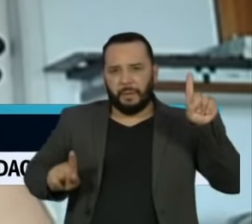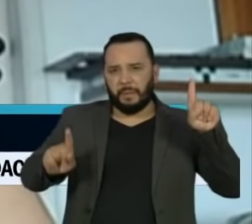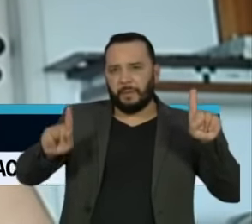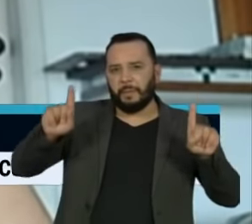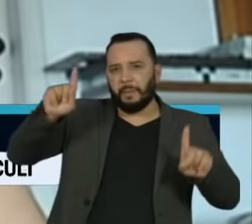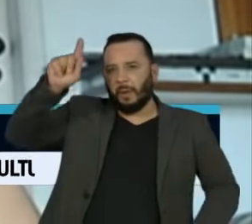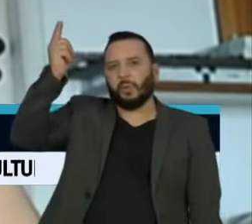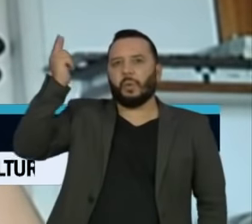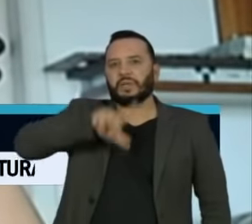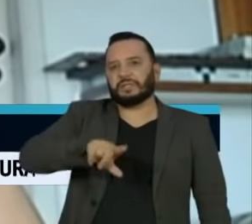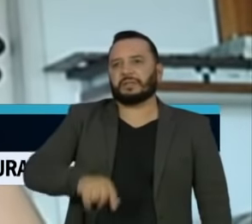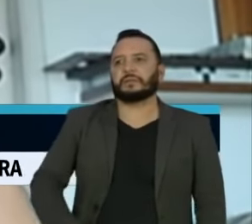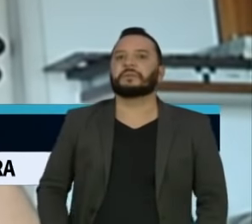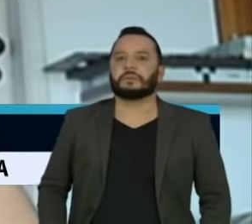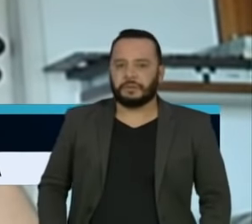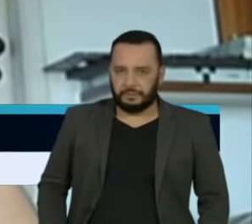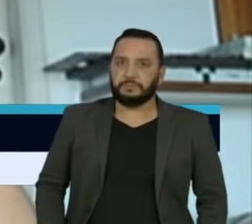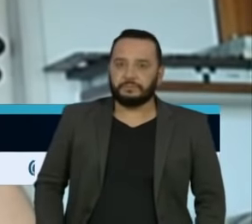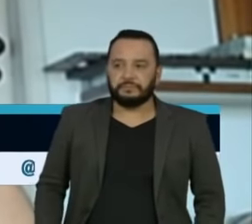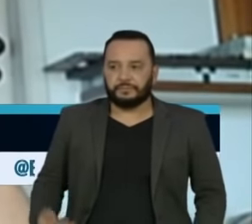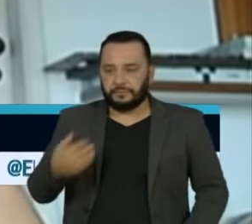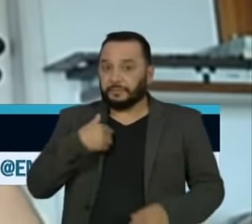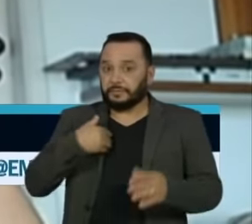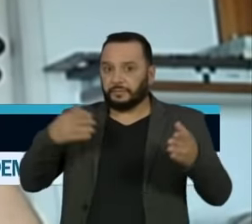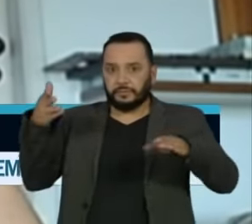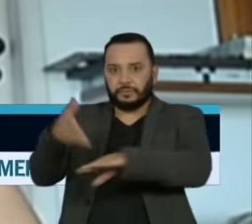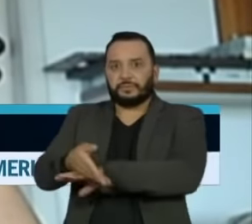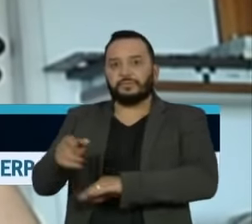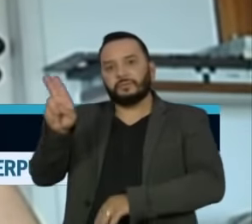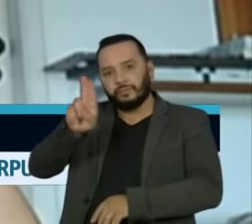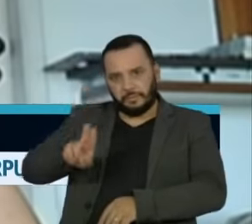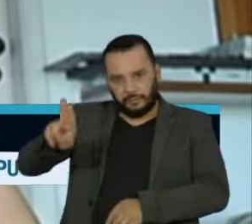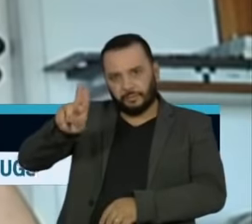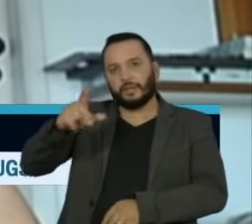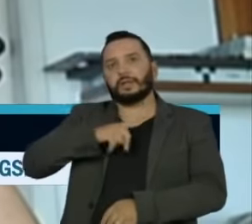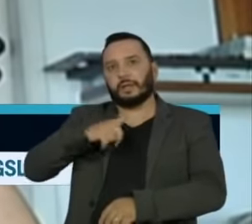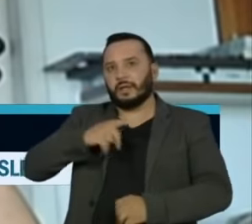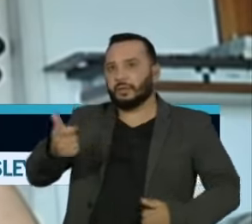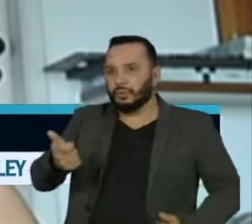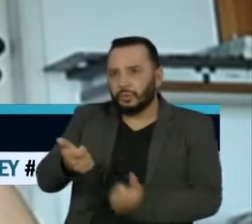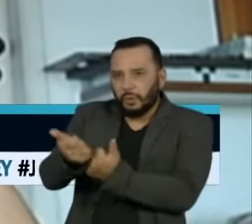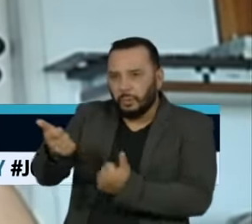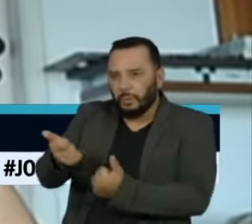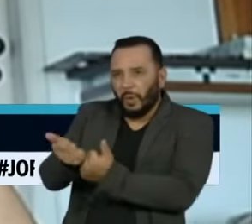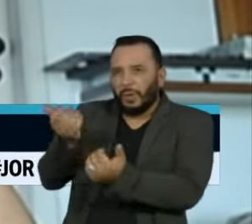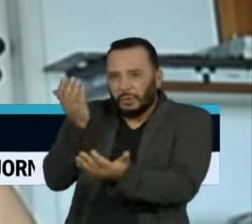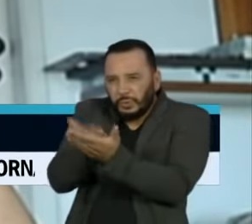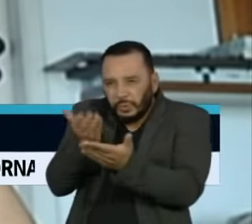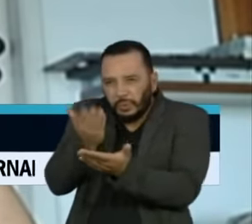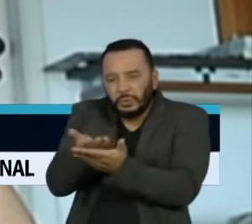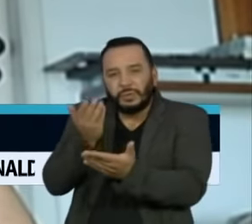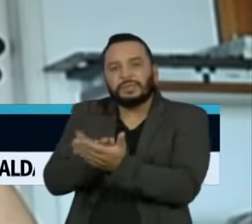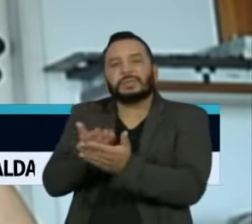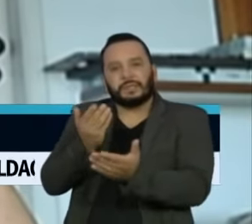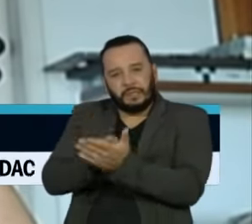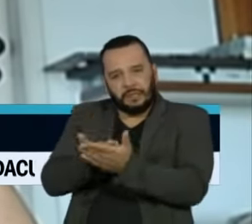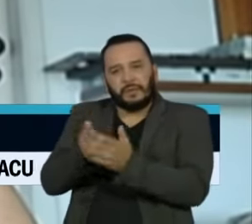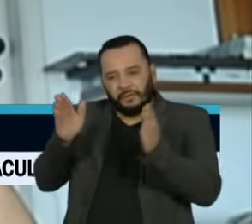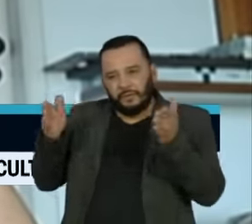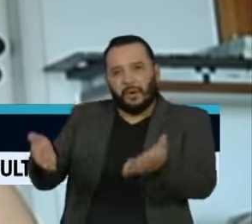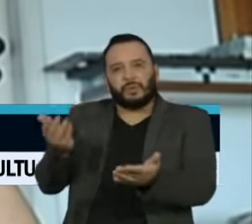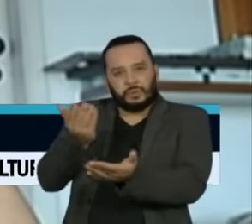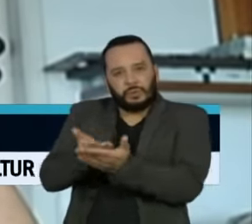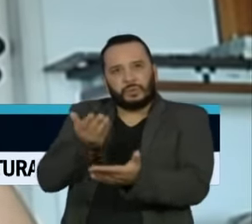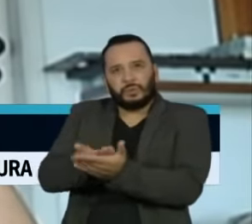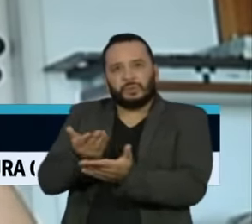Entrando na universidade e recebendo um suporte para se dedicar integralmente aos estudos,